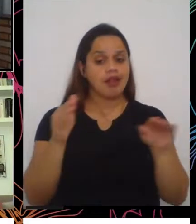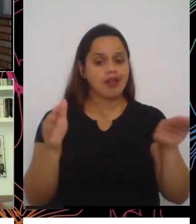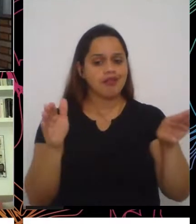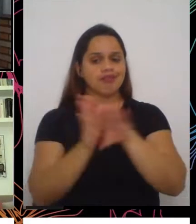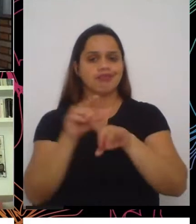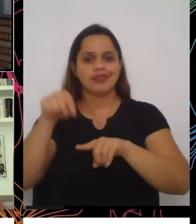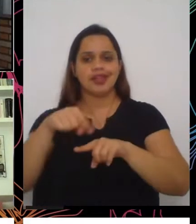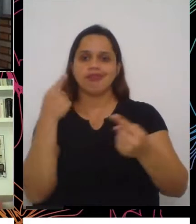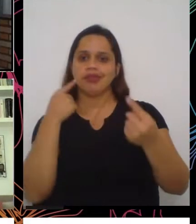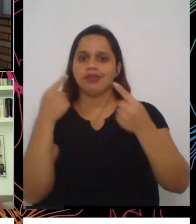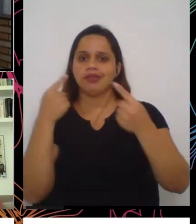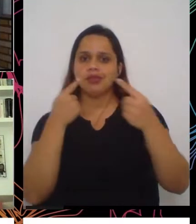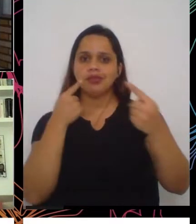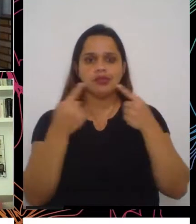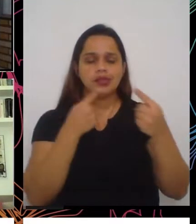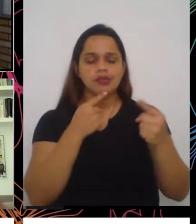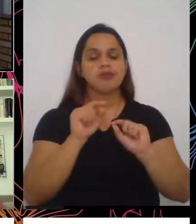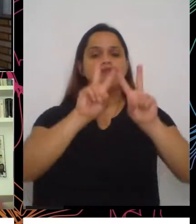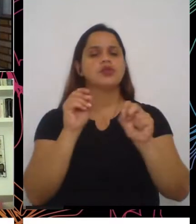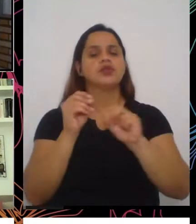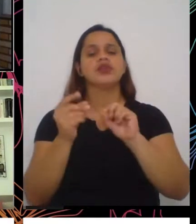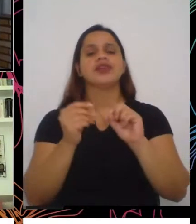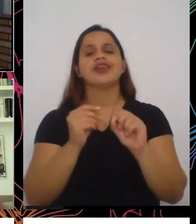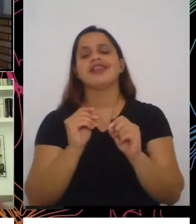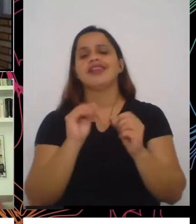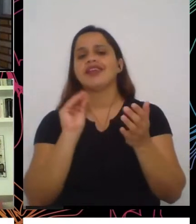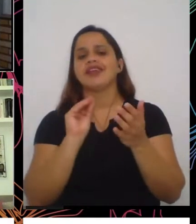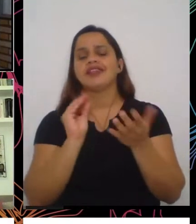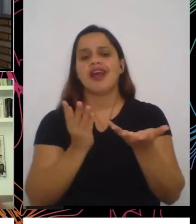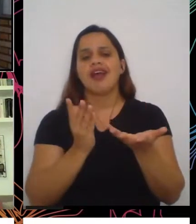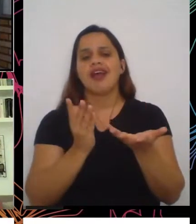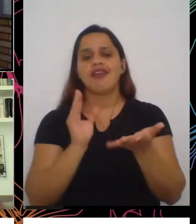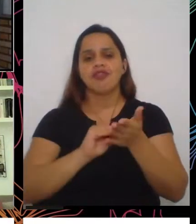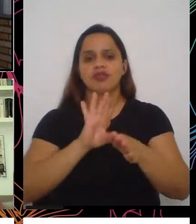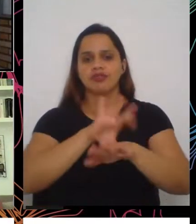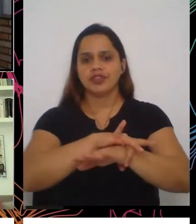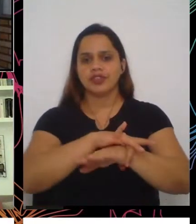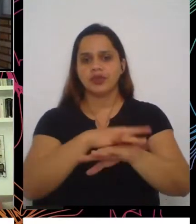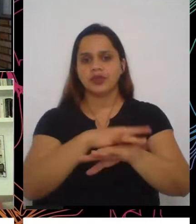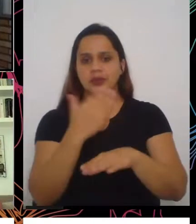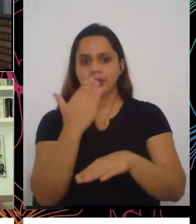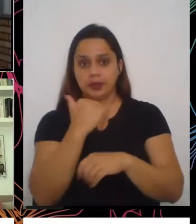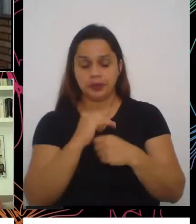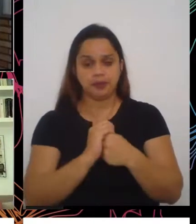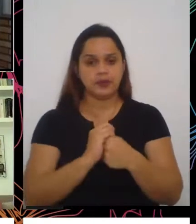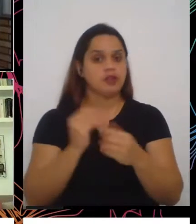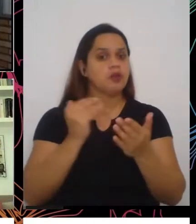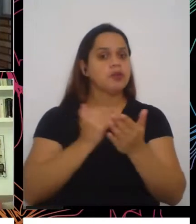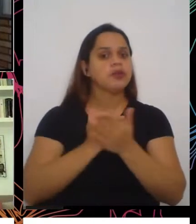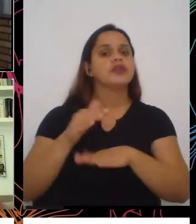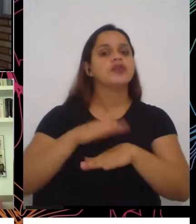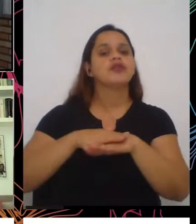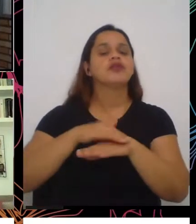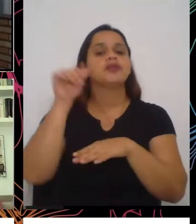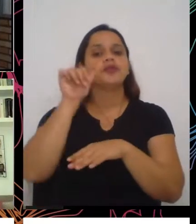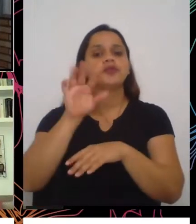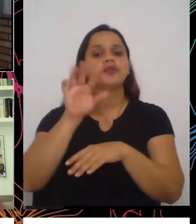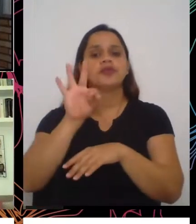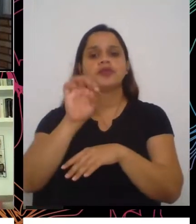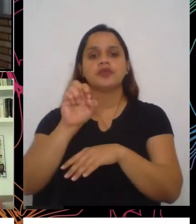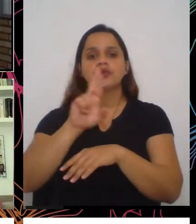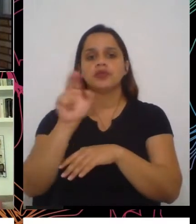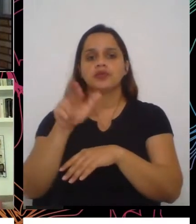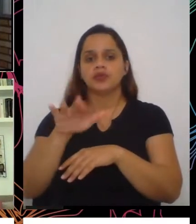a respeito da insegurança alimentar. Então, eu vou começar essa conversa com a Tereza. Tereza, a situação